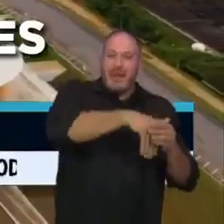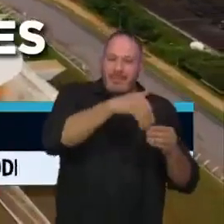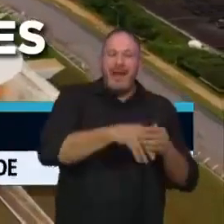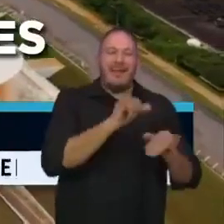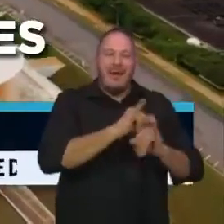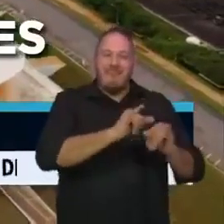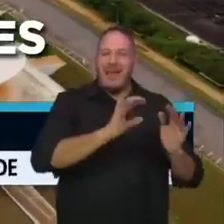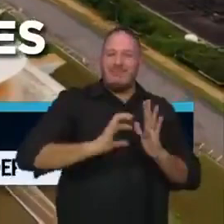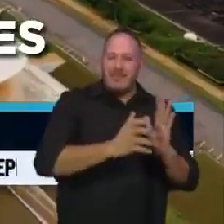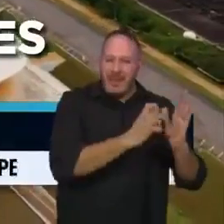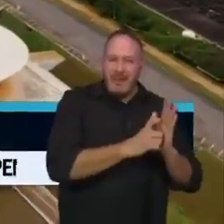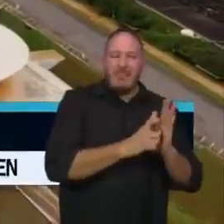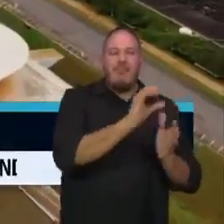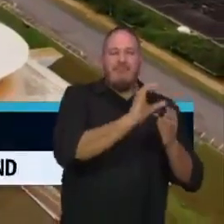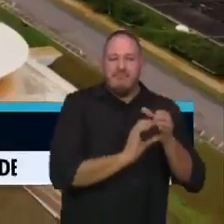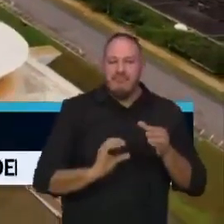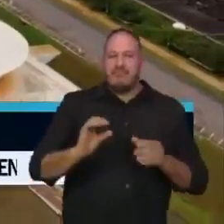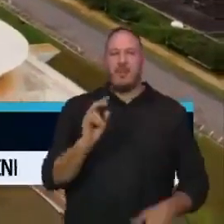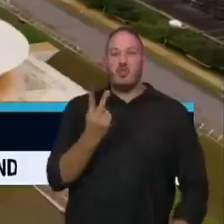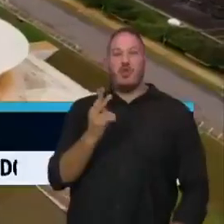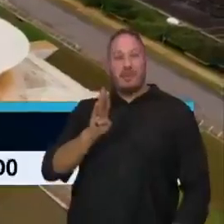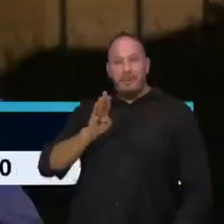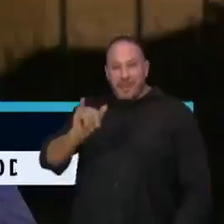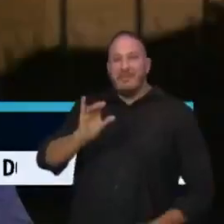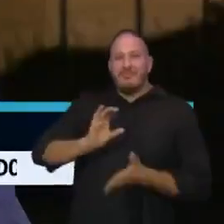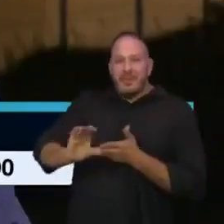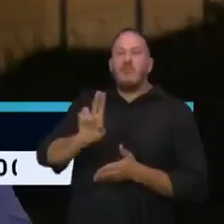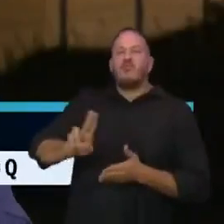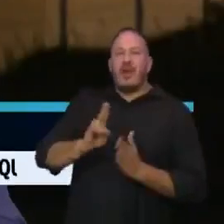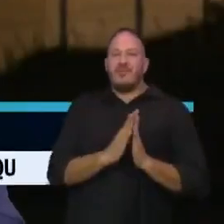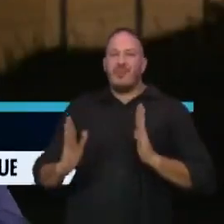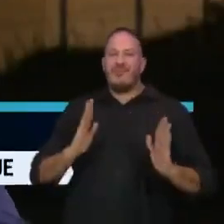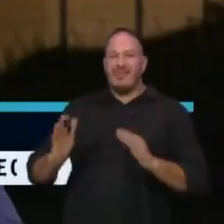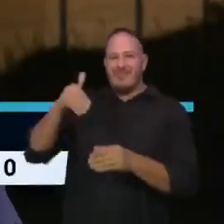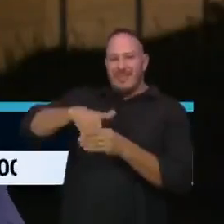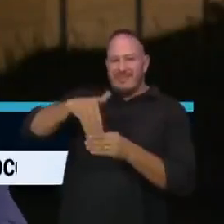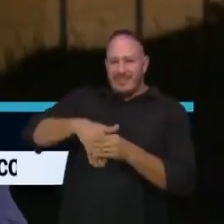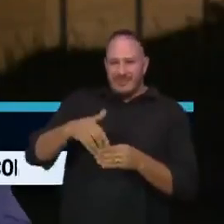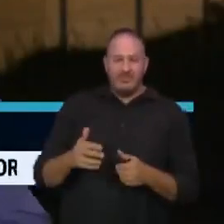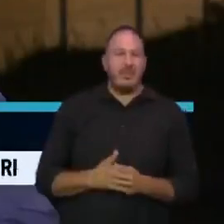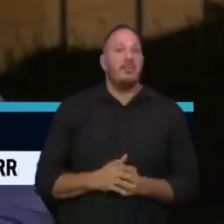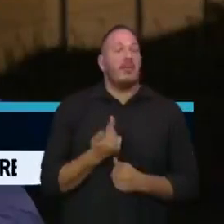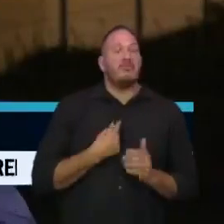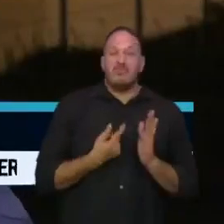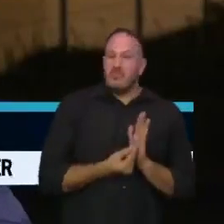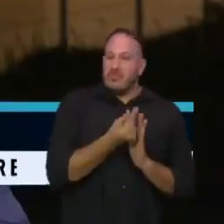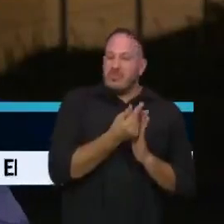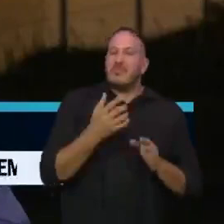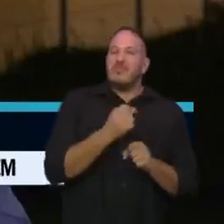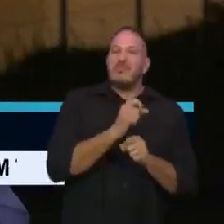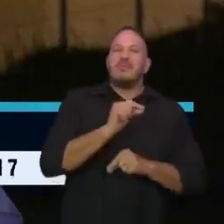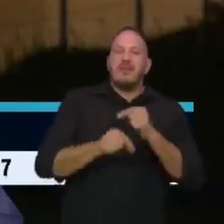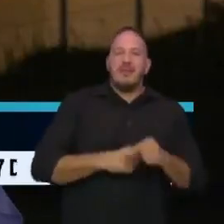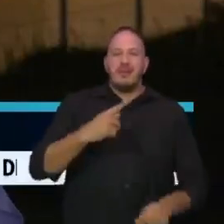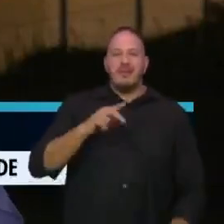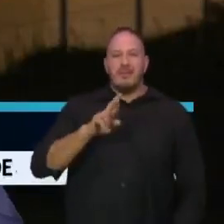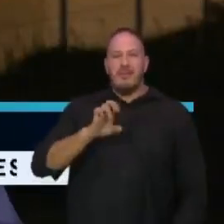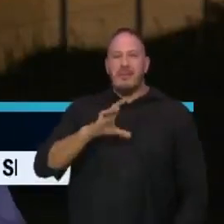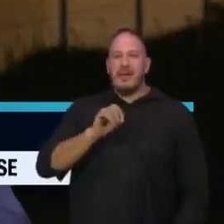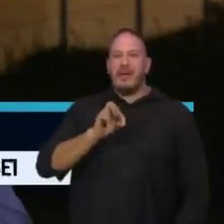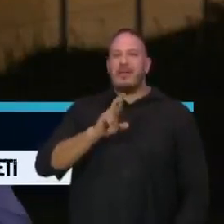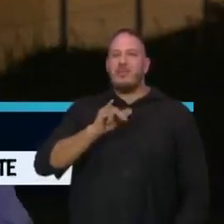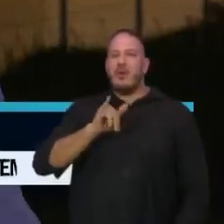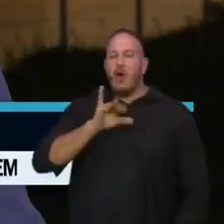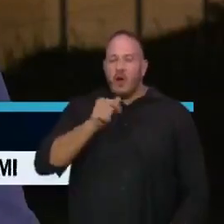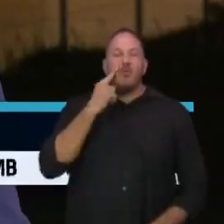mais de 2 bi para os partidos usarem na eleição. Parte dos gargalos no orçamento está ligada aos precatórios, que são dívidas